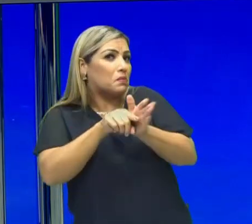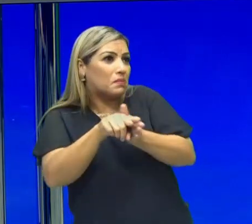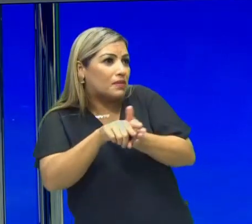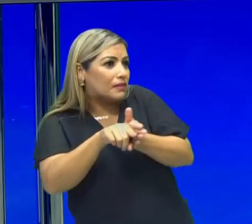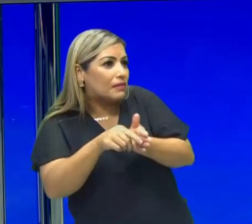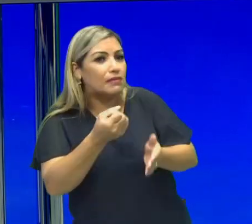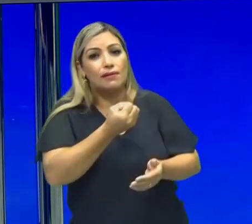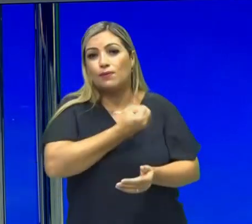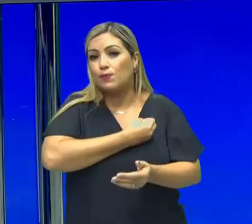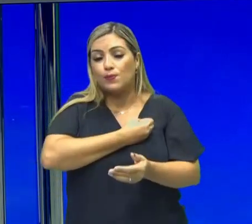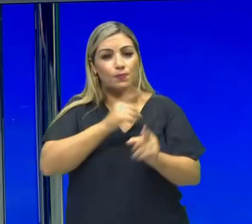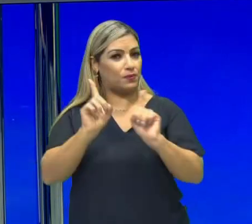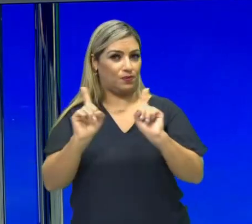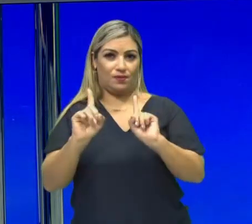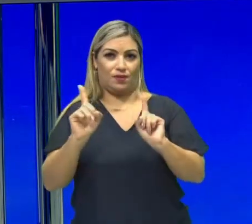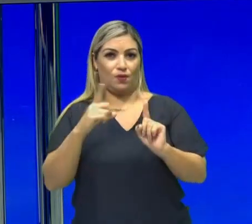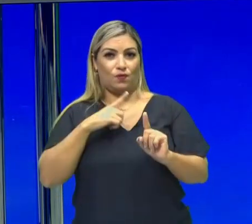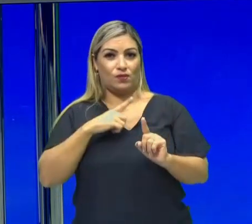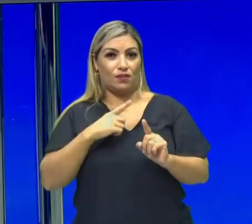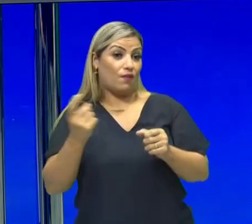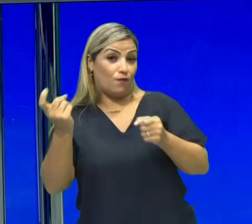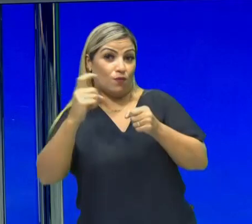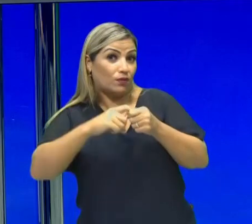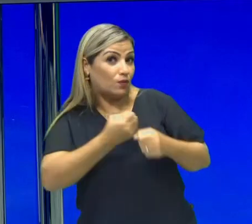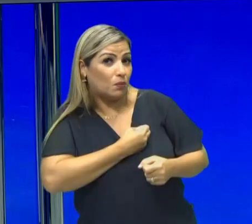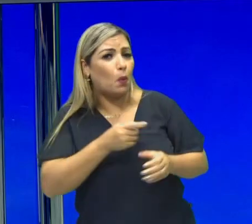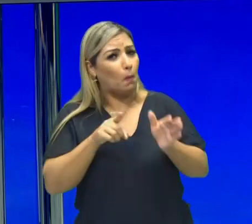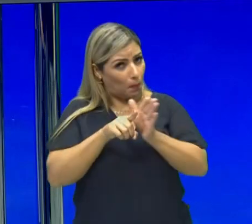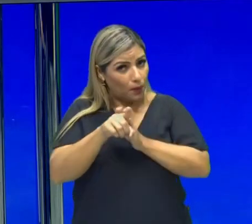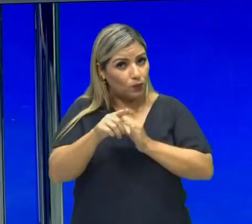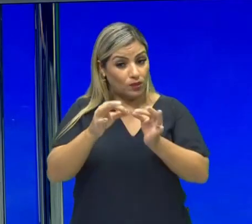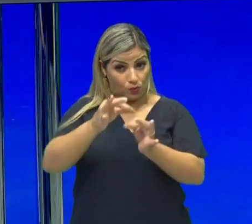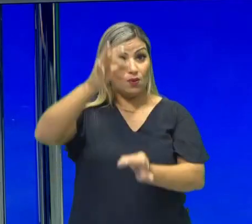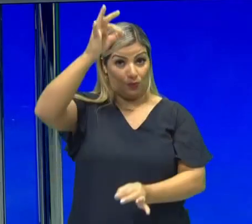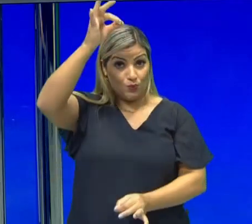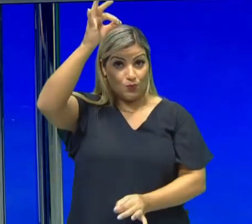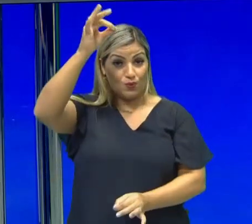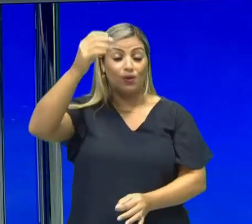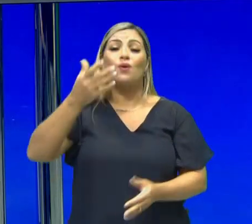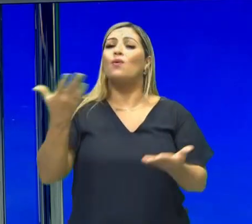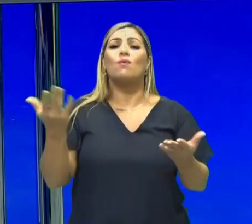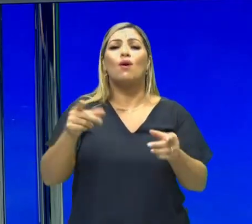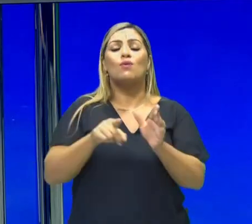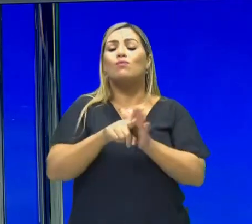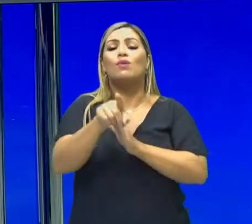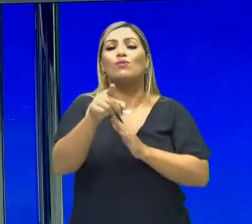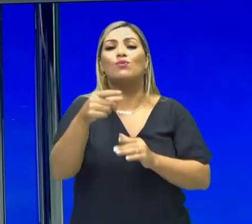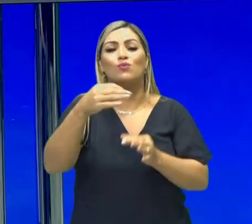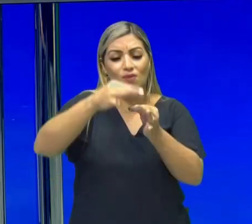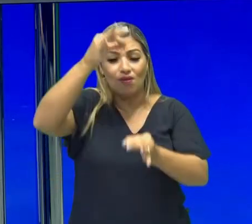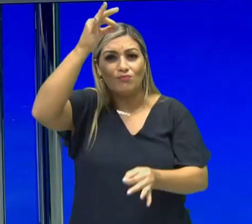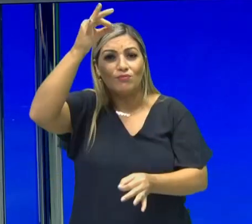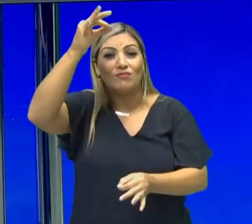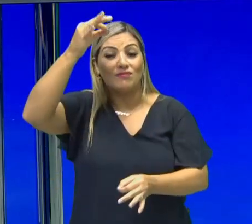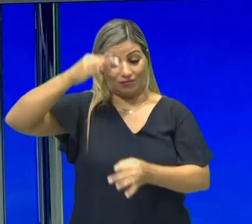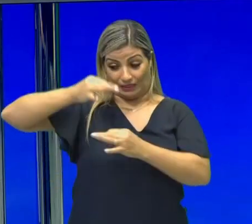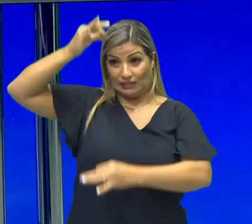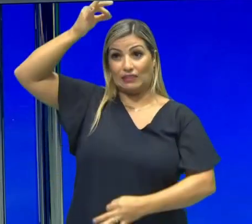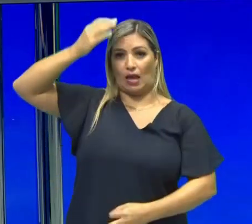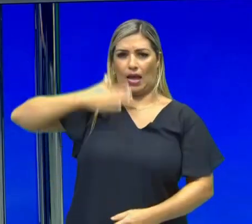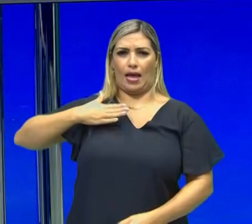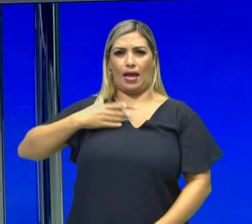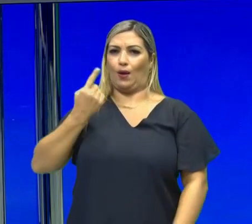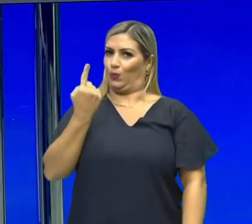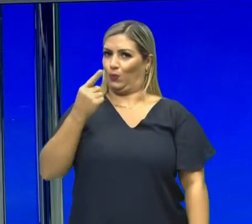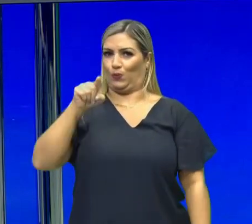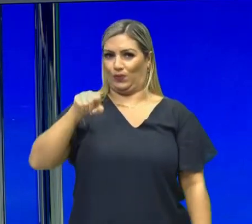a números, você não vai retornar um número, porque quando eu pergunto a sua altura, você me fala, qual a sua altura? Se eu falar a minha altura, eu tenho 1